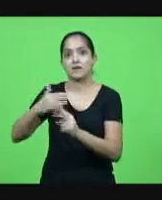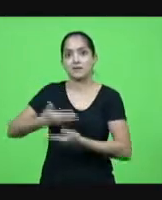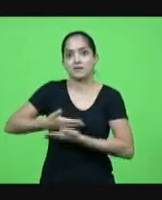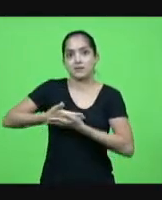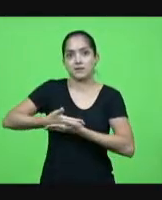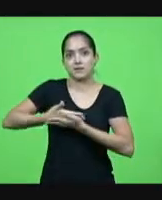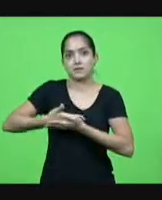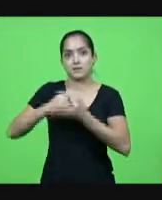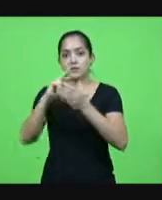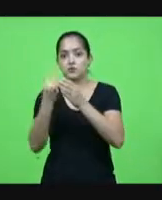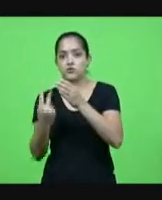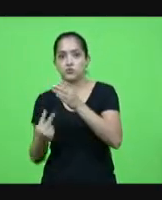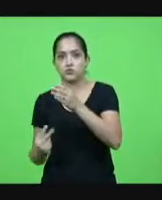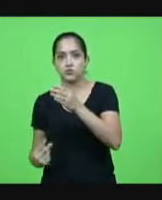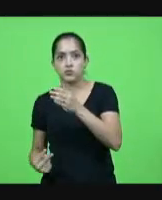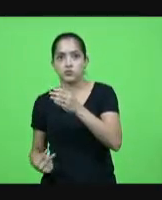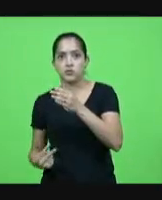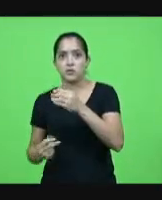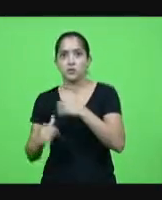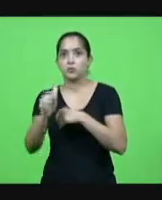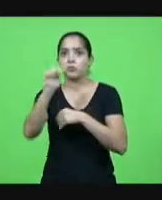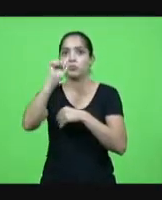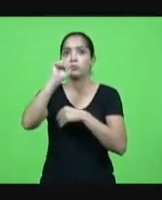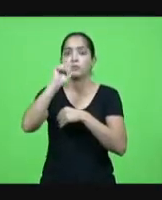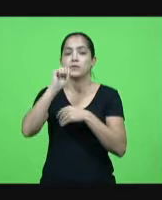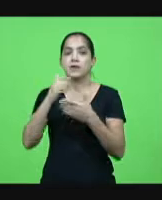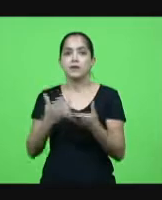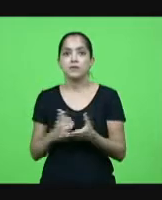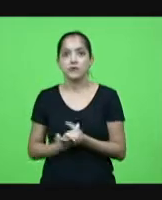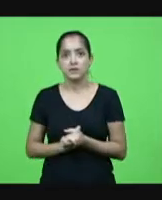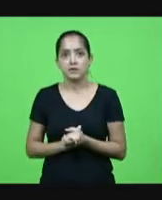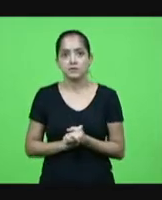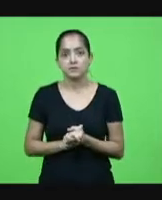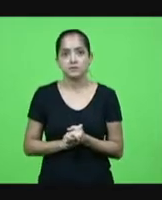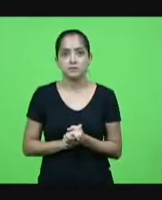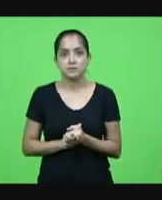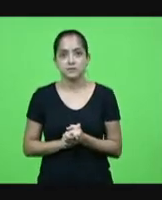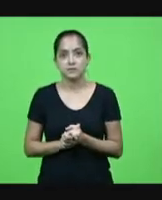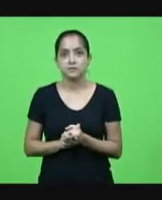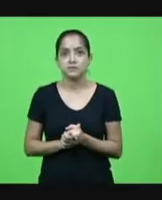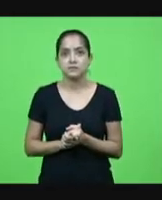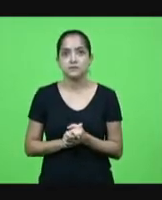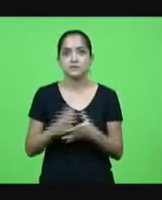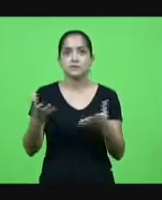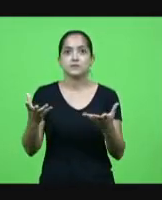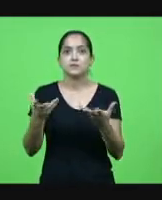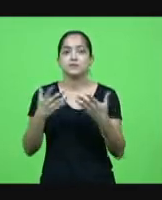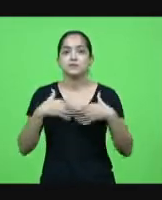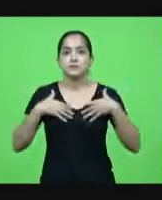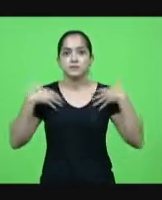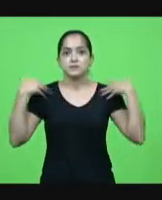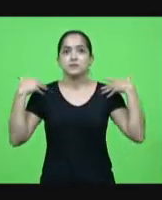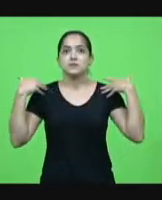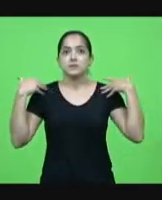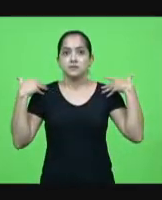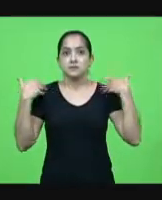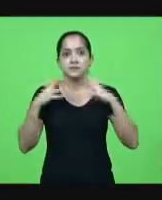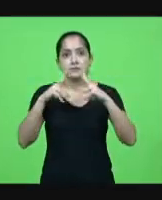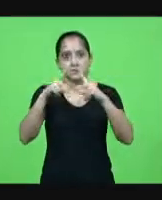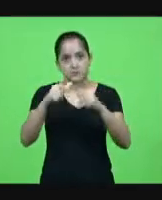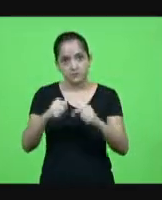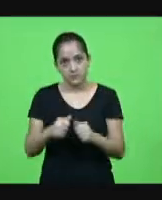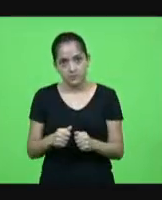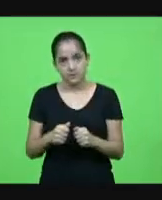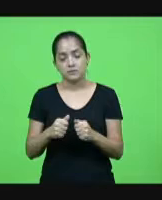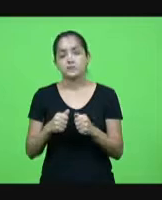com a mamadeira em homenagem a todos esses guerreiros do SAMU que no